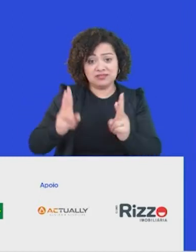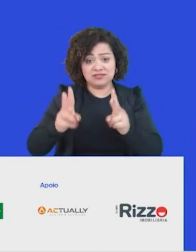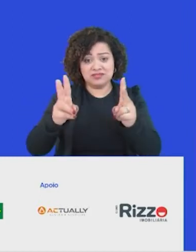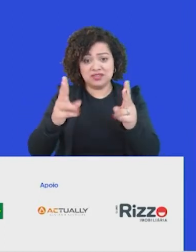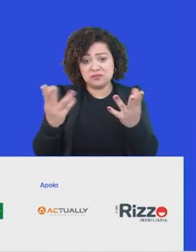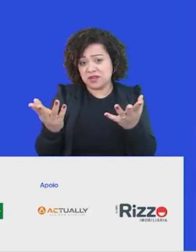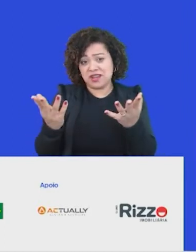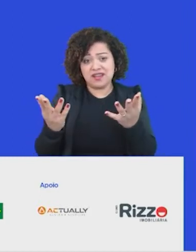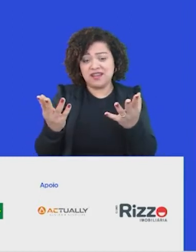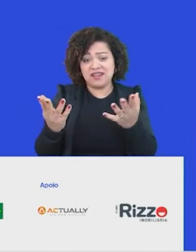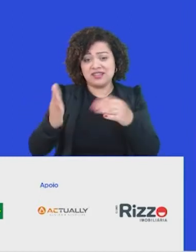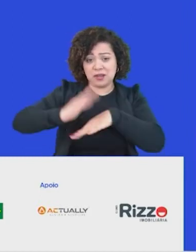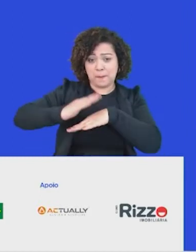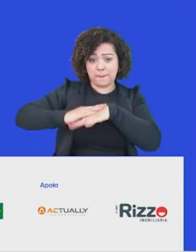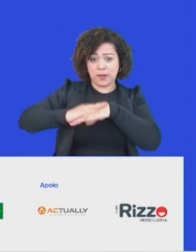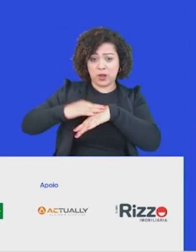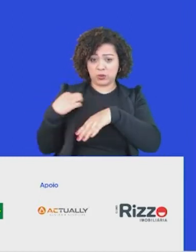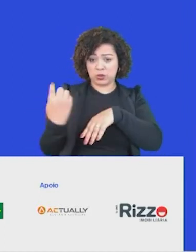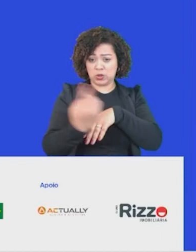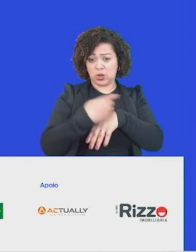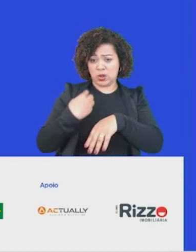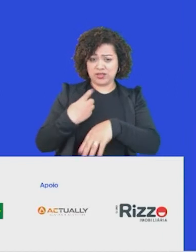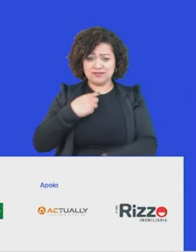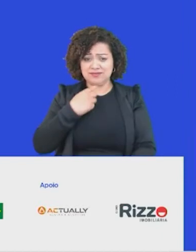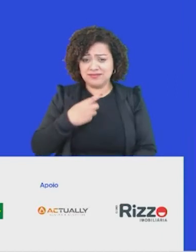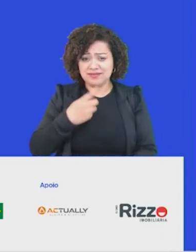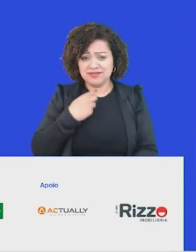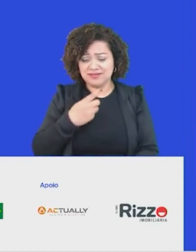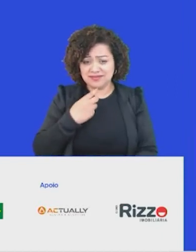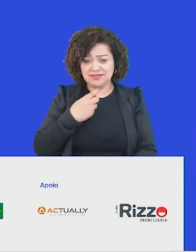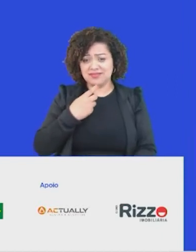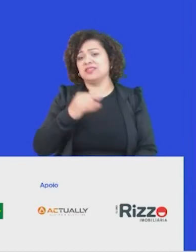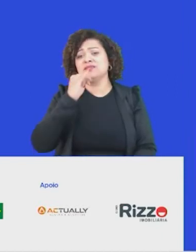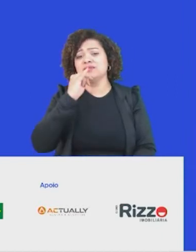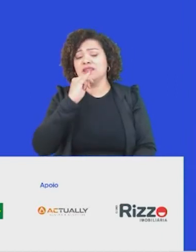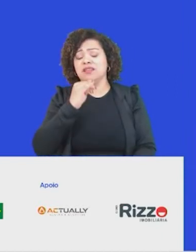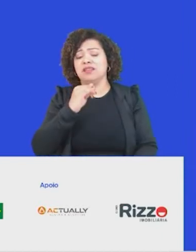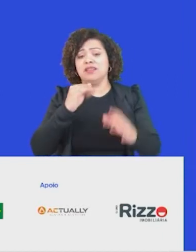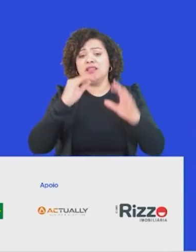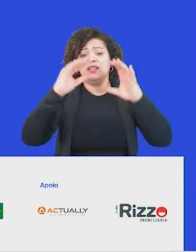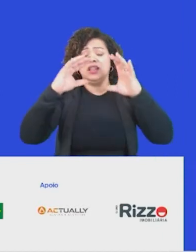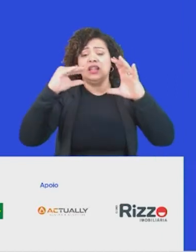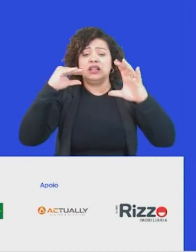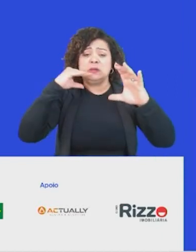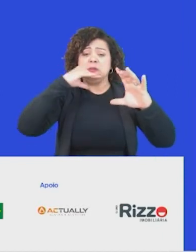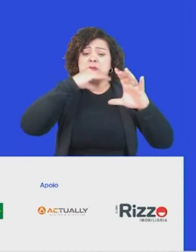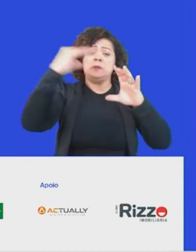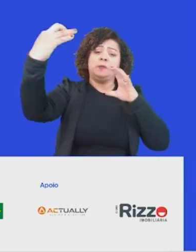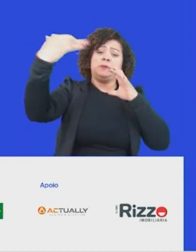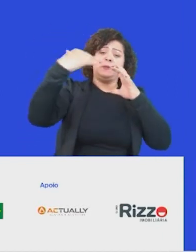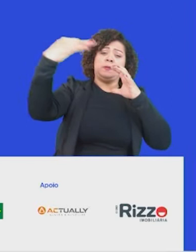num planeta, não vamos ter vida humana num planeta que tenha essas temperaturas que extrapolam nossa possibilidade de vida dos